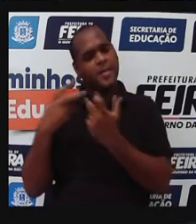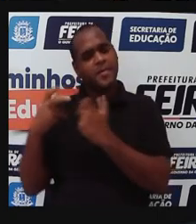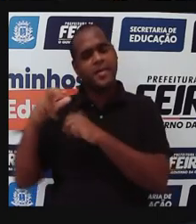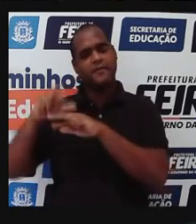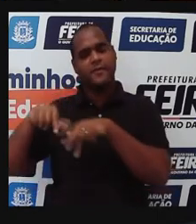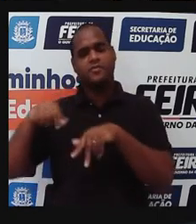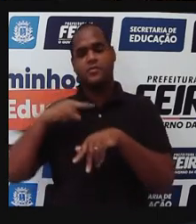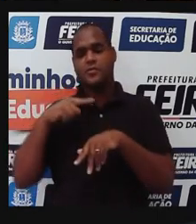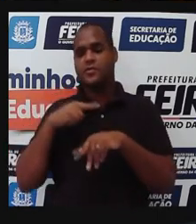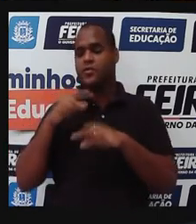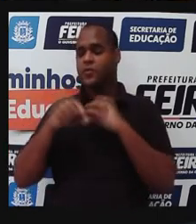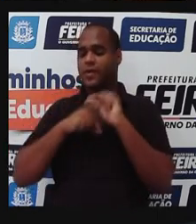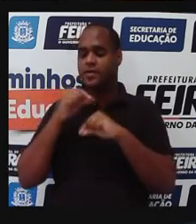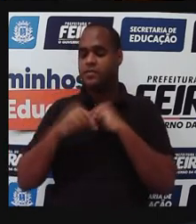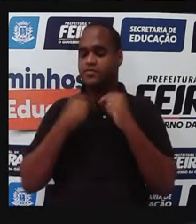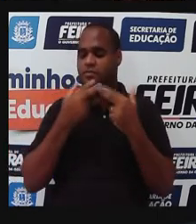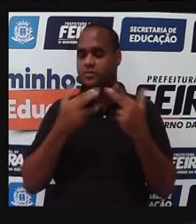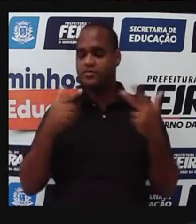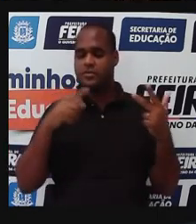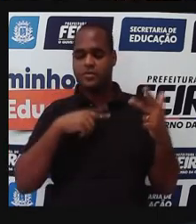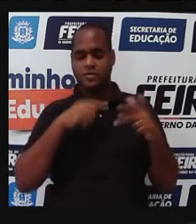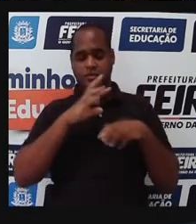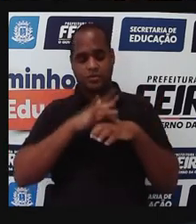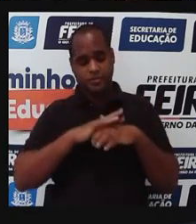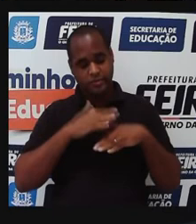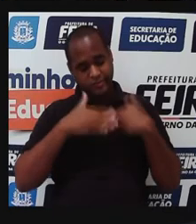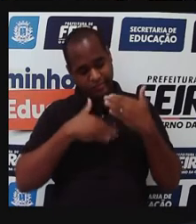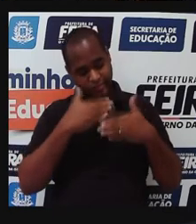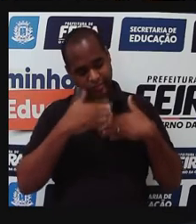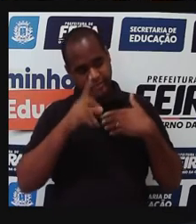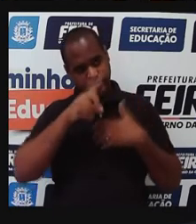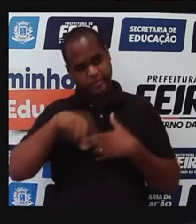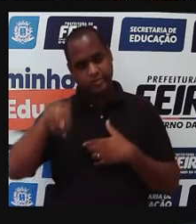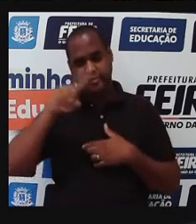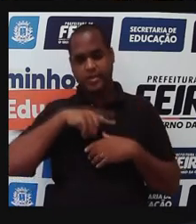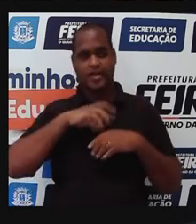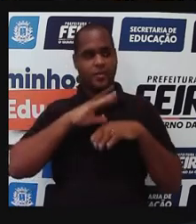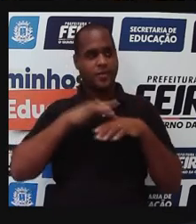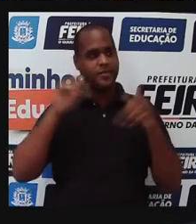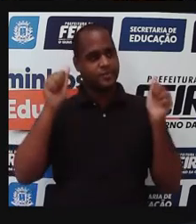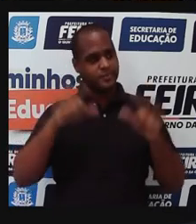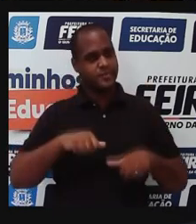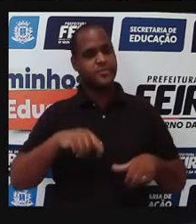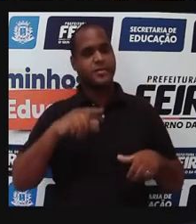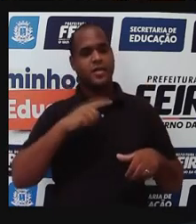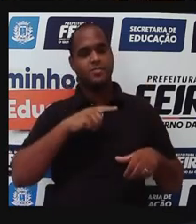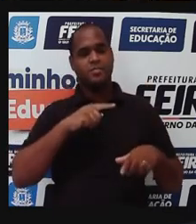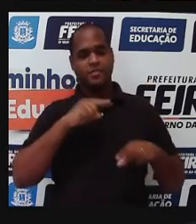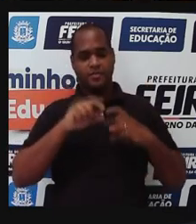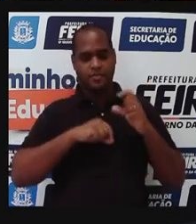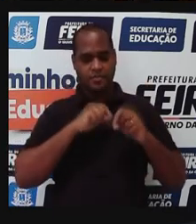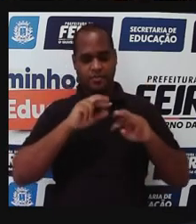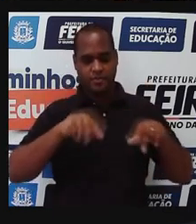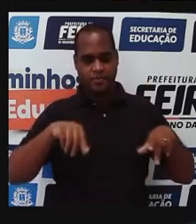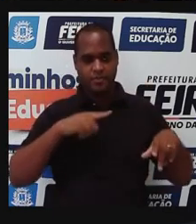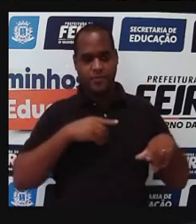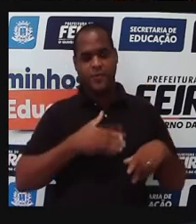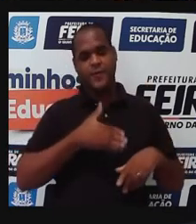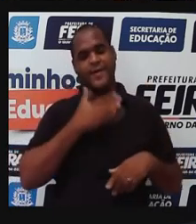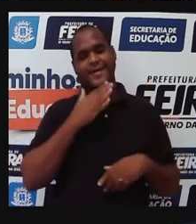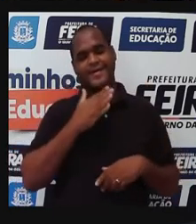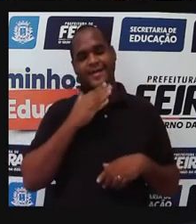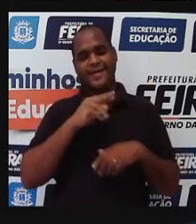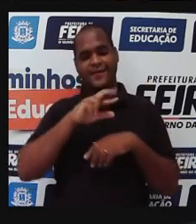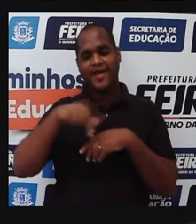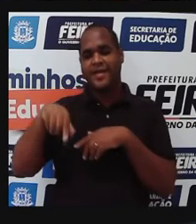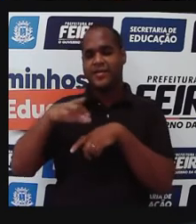que acaba se tornando um ciclo de adoecimento, tá? E por isso que é necessário a gente conhecer essas